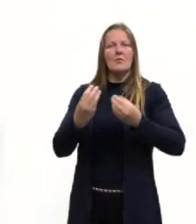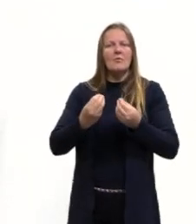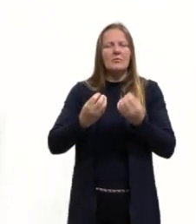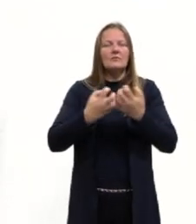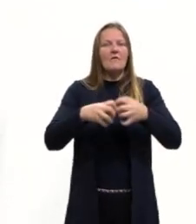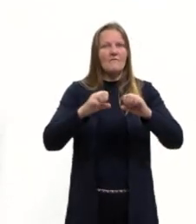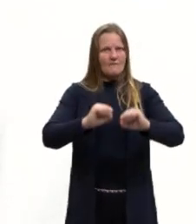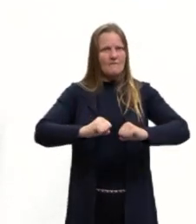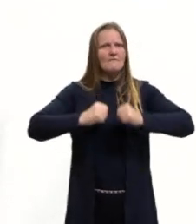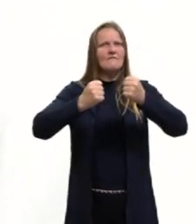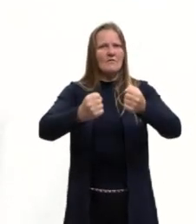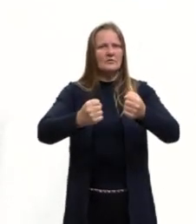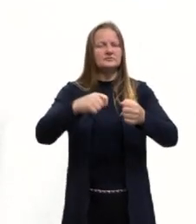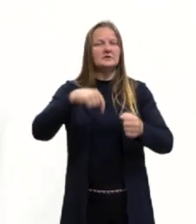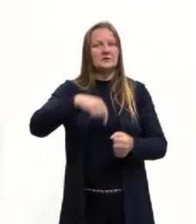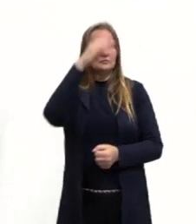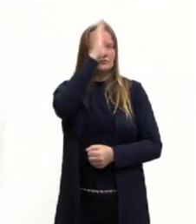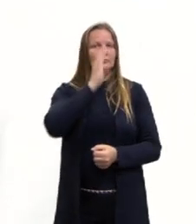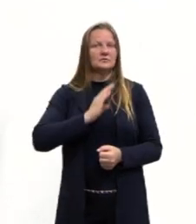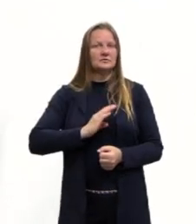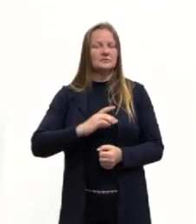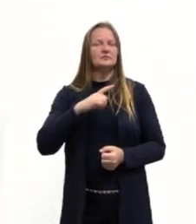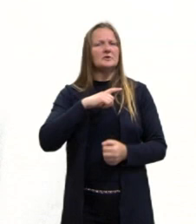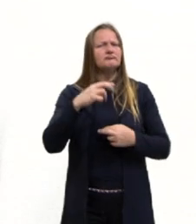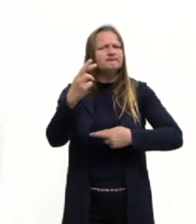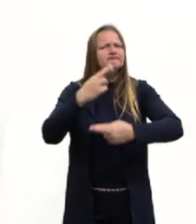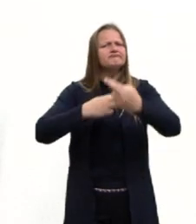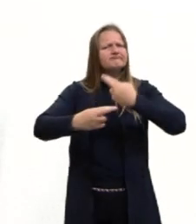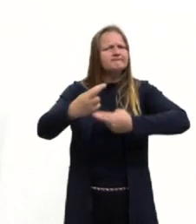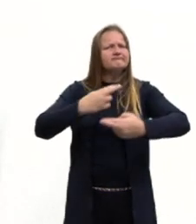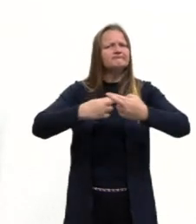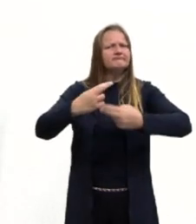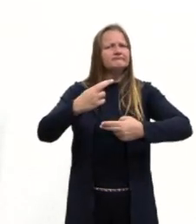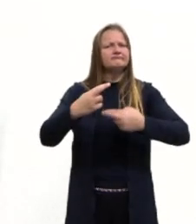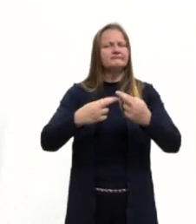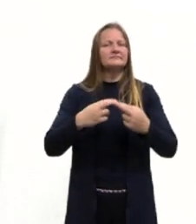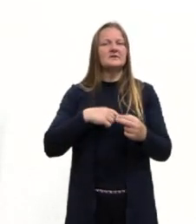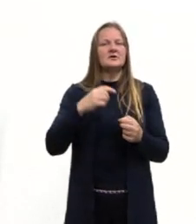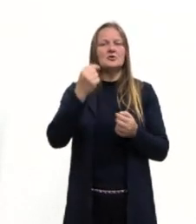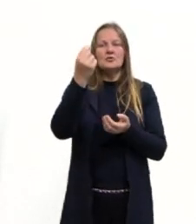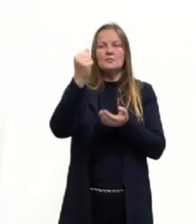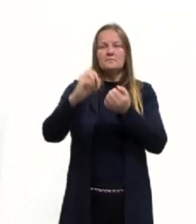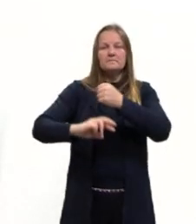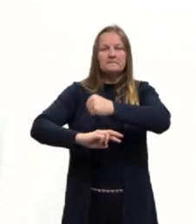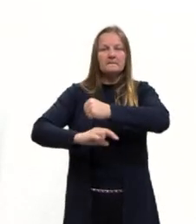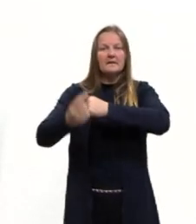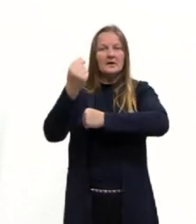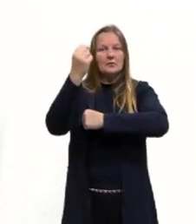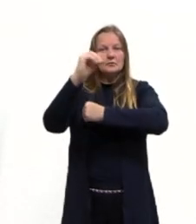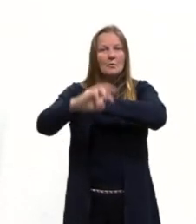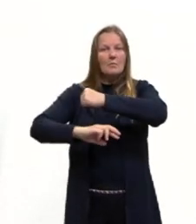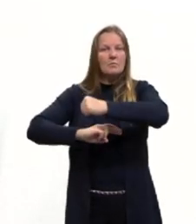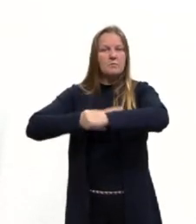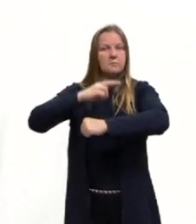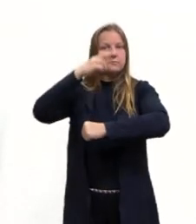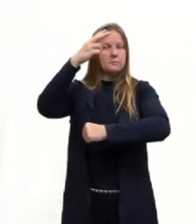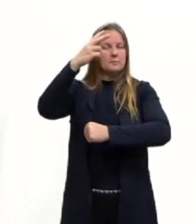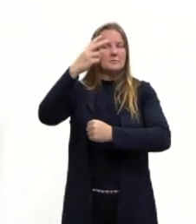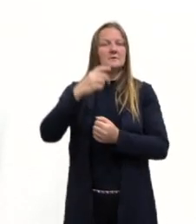principalmente no território brasileiro, nós temos aí os investimentos das estatais chinesas,